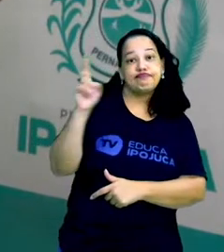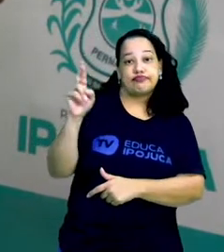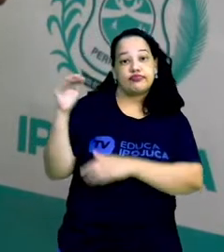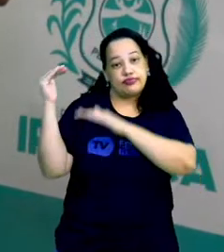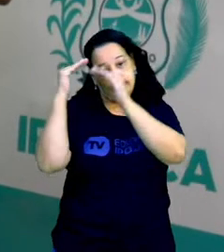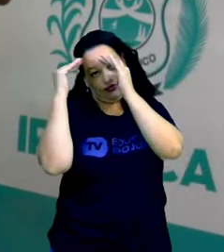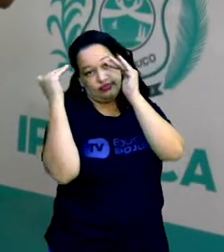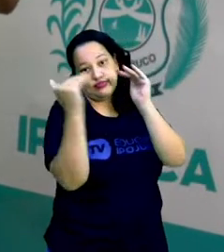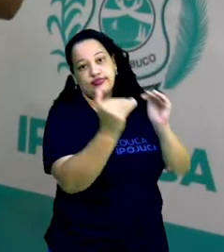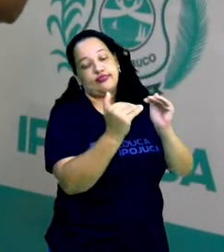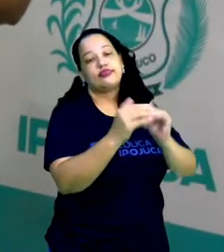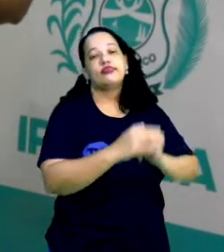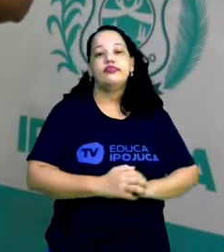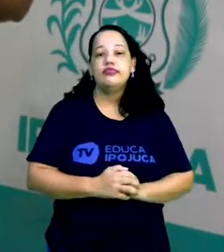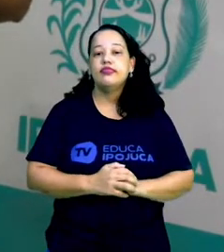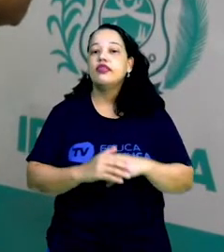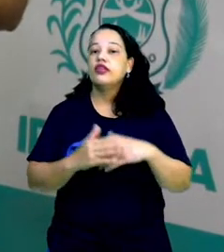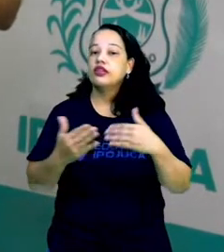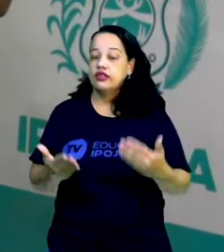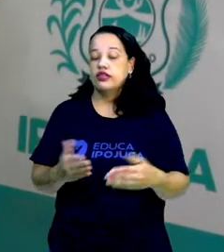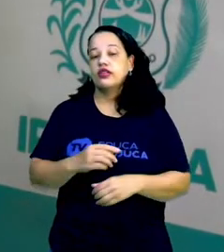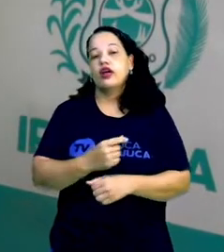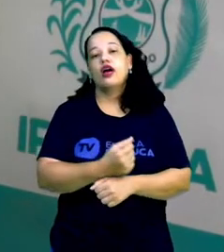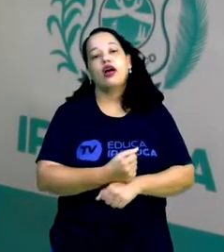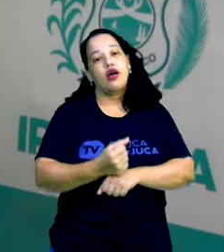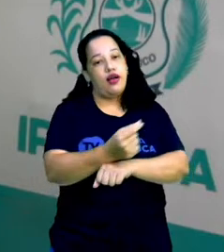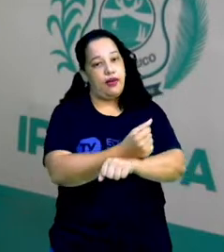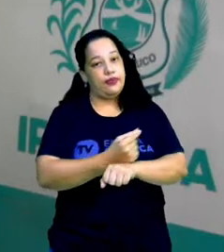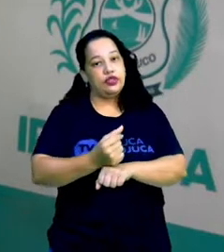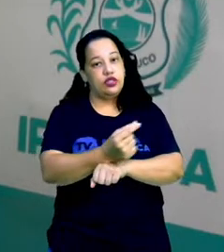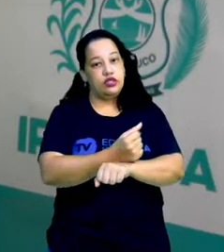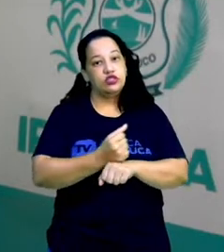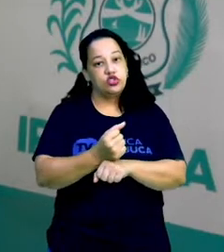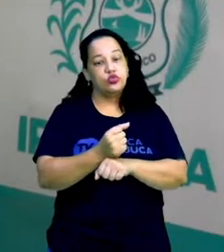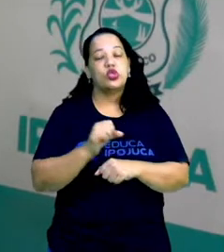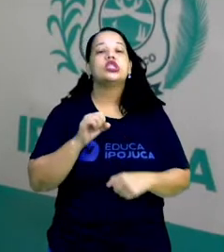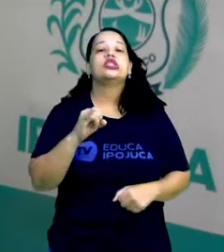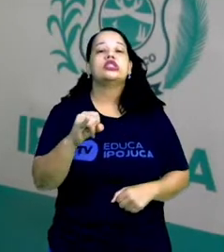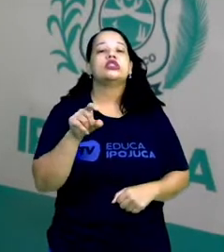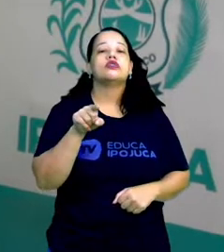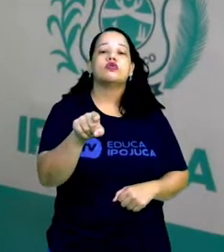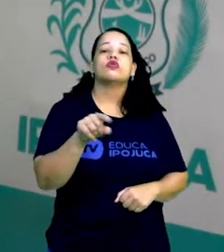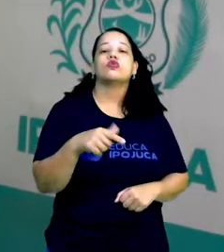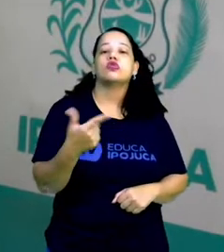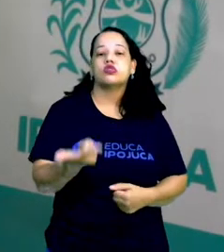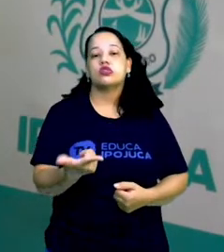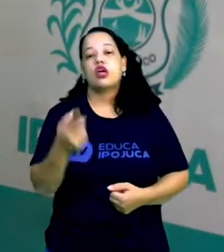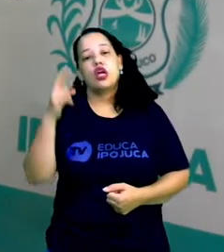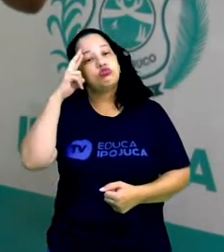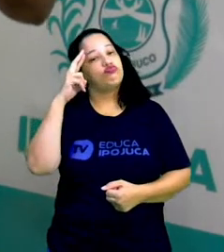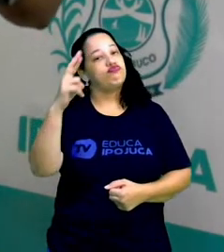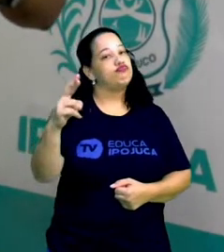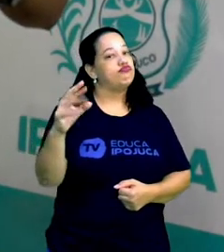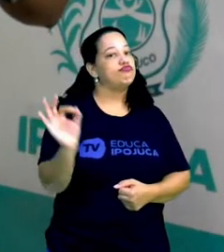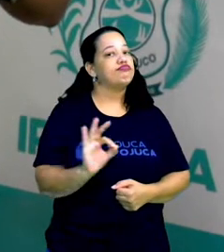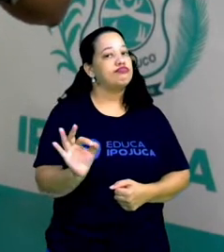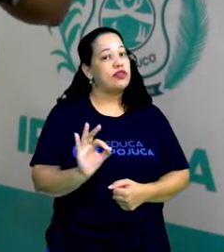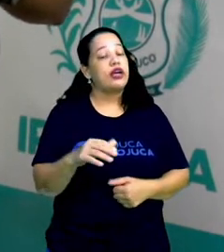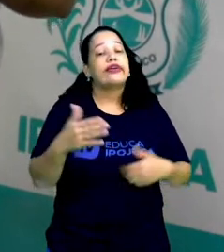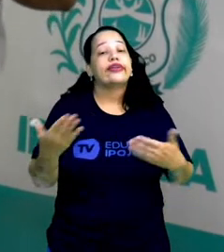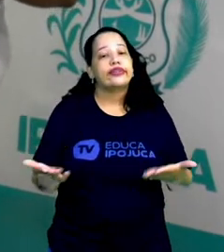Então, no capitalismo, se você não é dono do meio de produção, você é